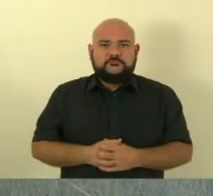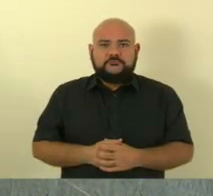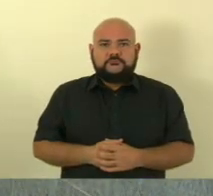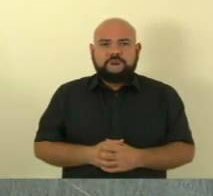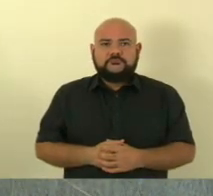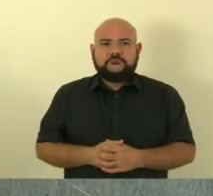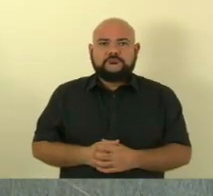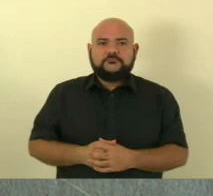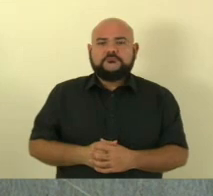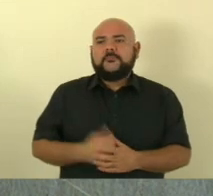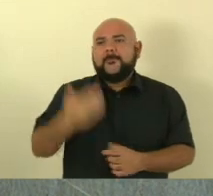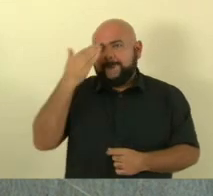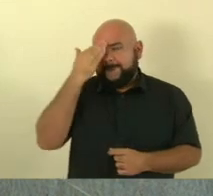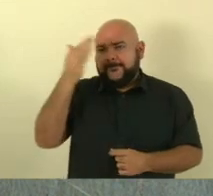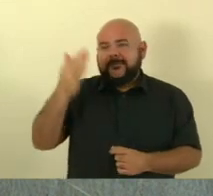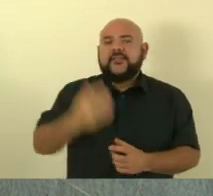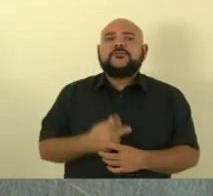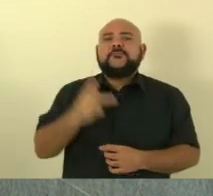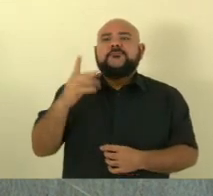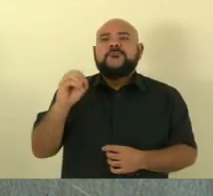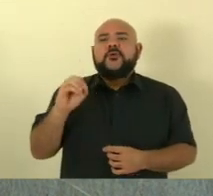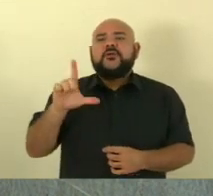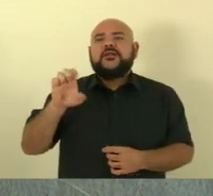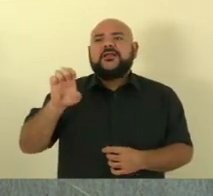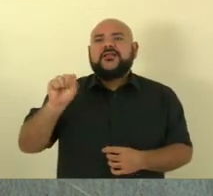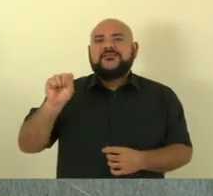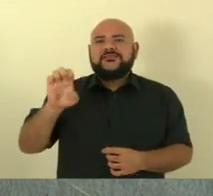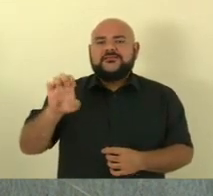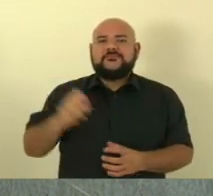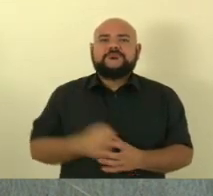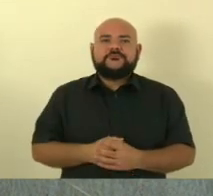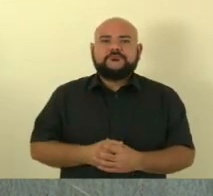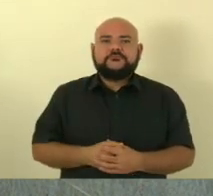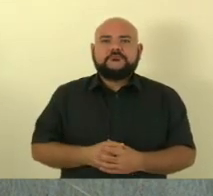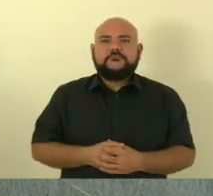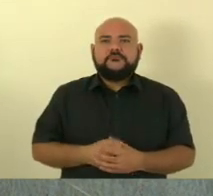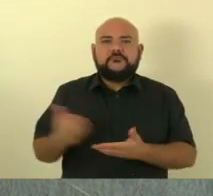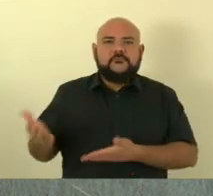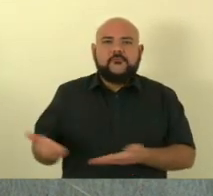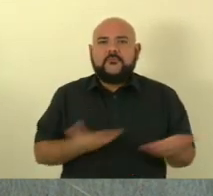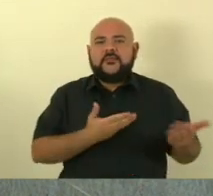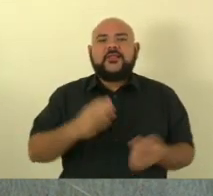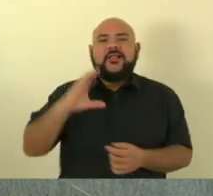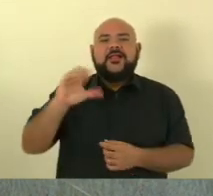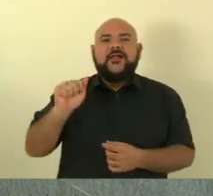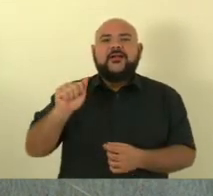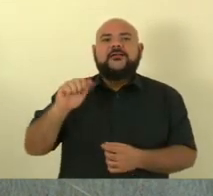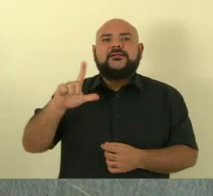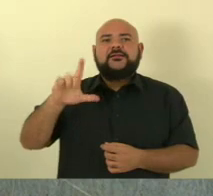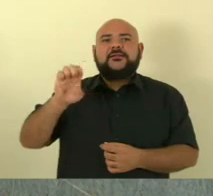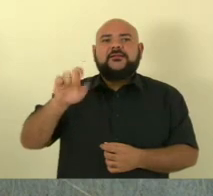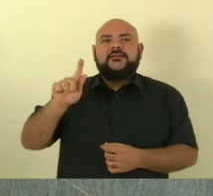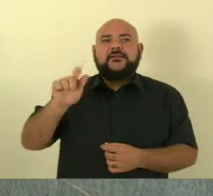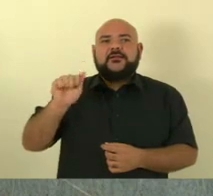muito obrigado deputado lucas polese com a palavra o deputado elton calegari vossa aliança tem até cinco minutos